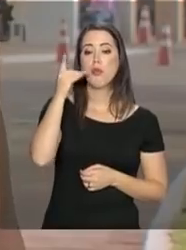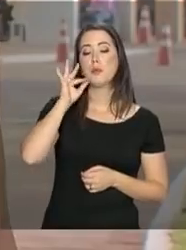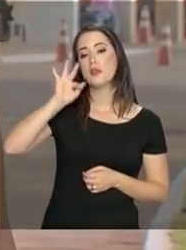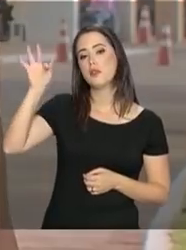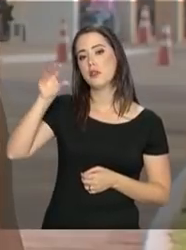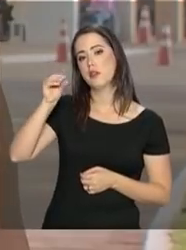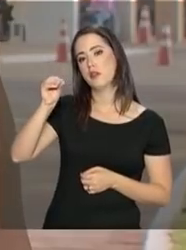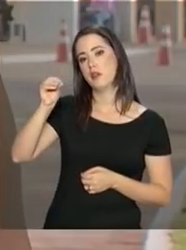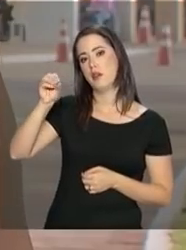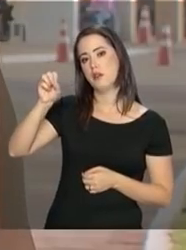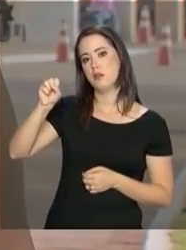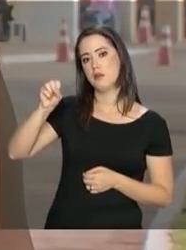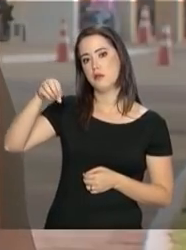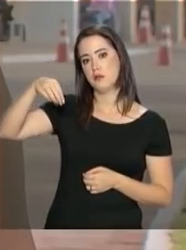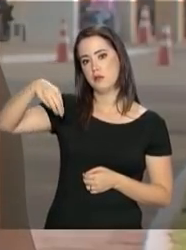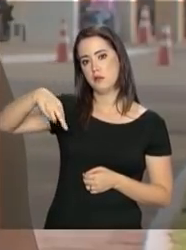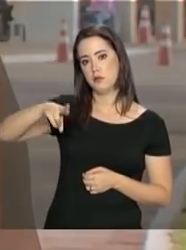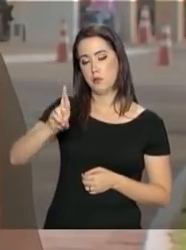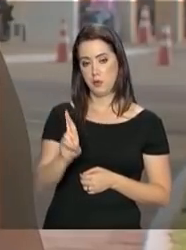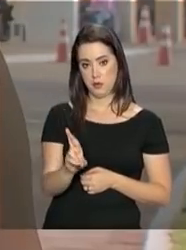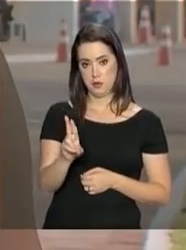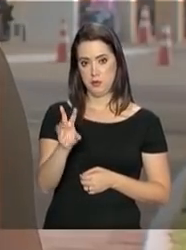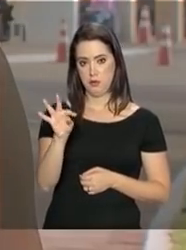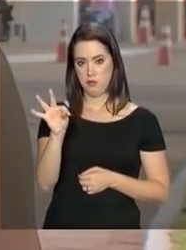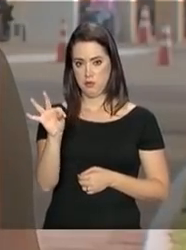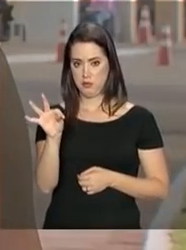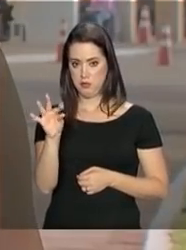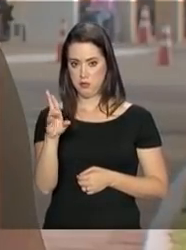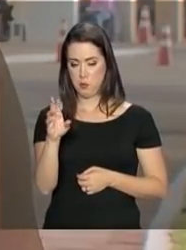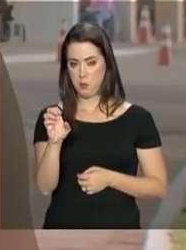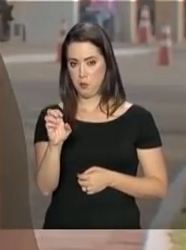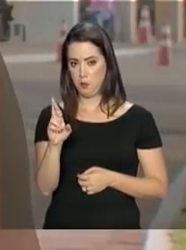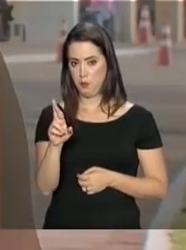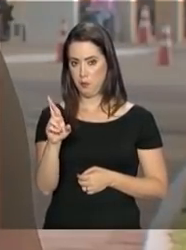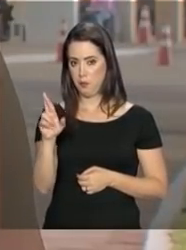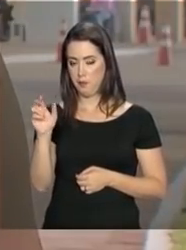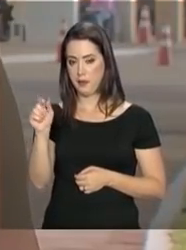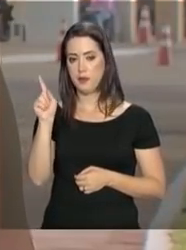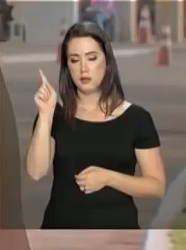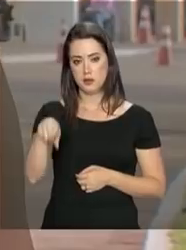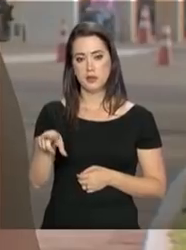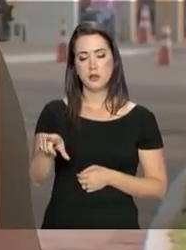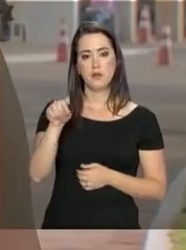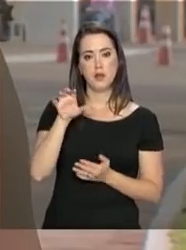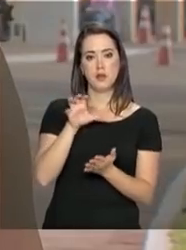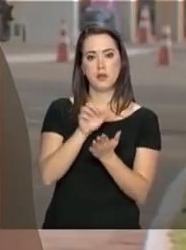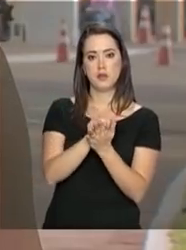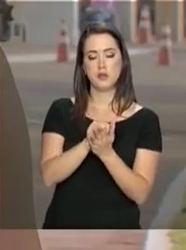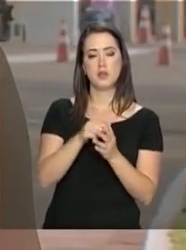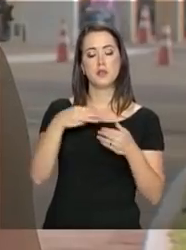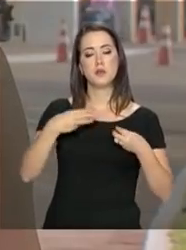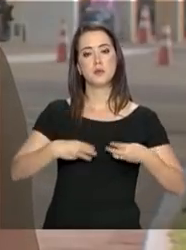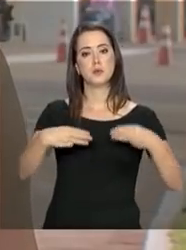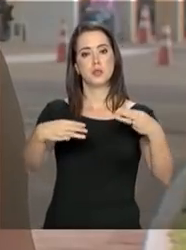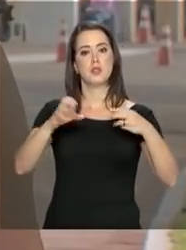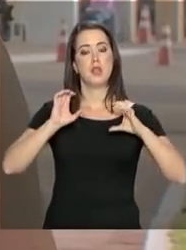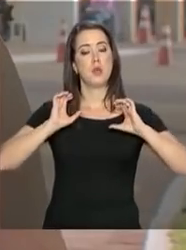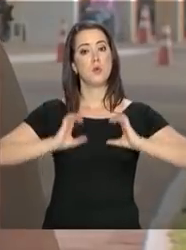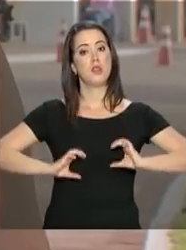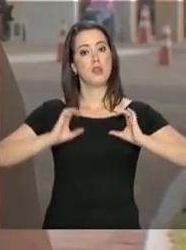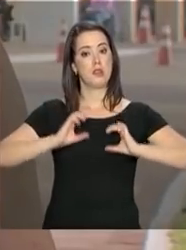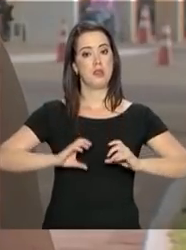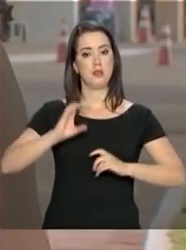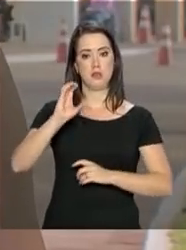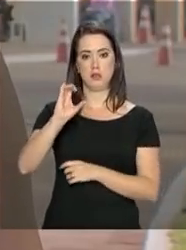Terra, que já foi, inclusive, ministro do governo do presidente Michel Temer, que vai ficar com o Ministério da Cidadania, também explicou